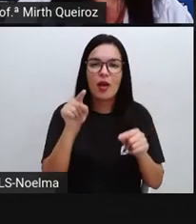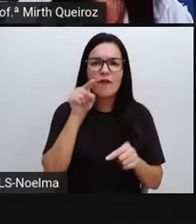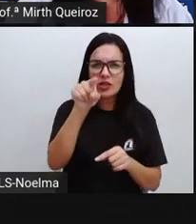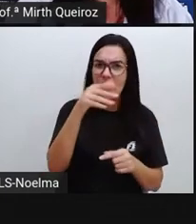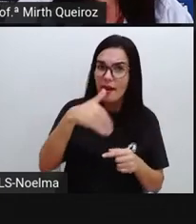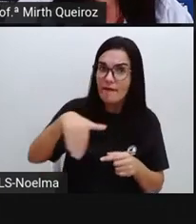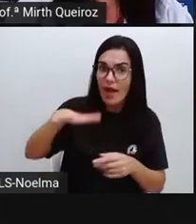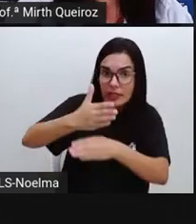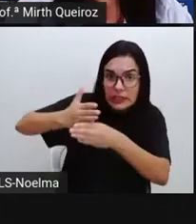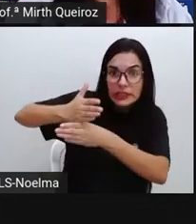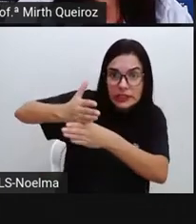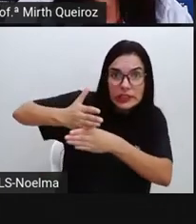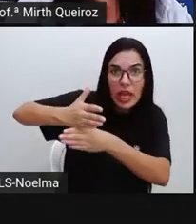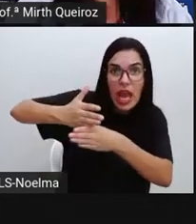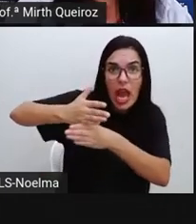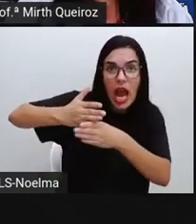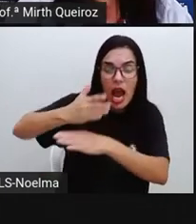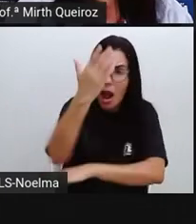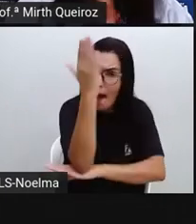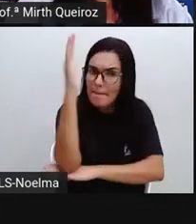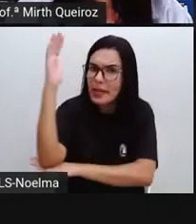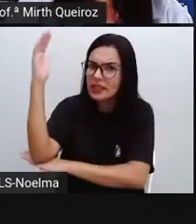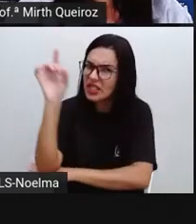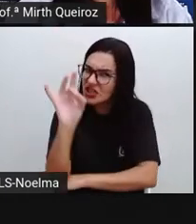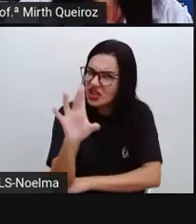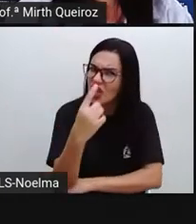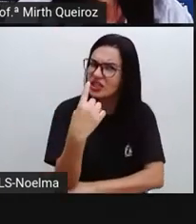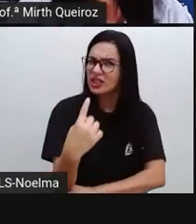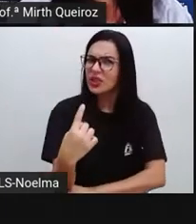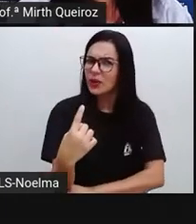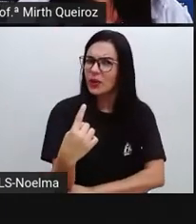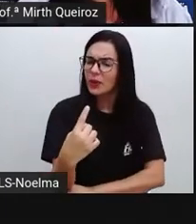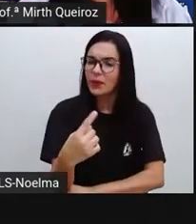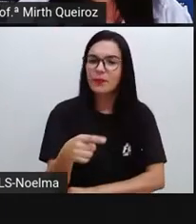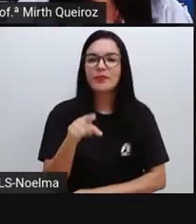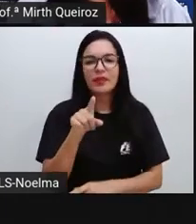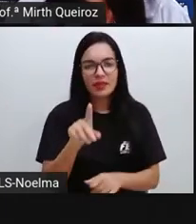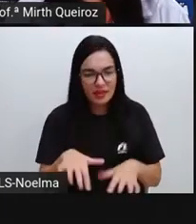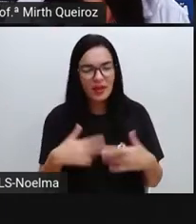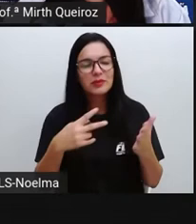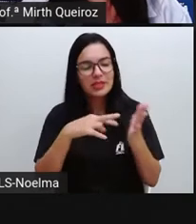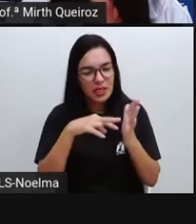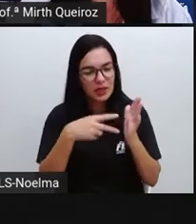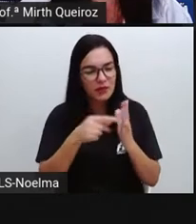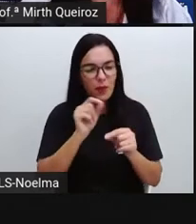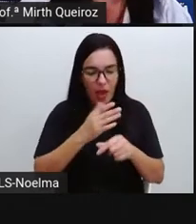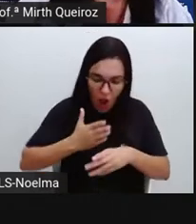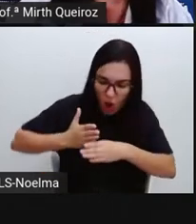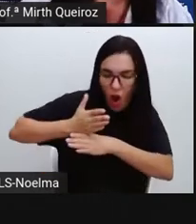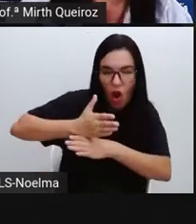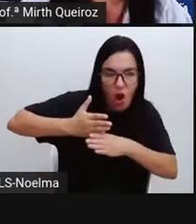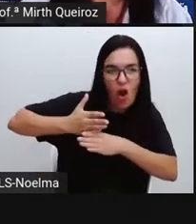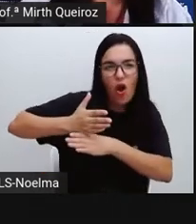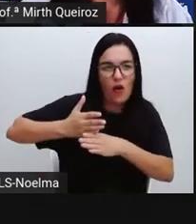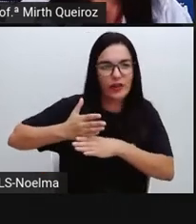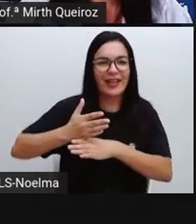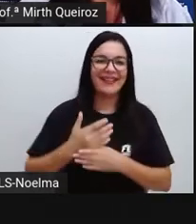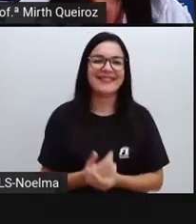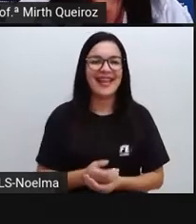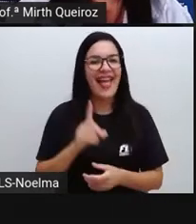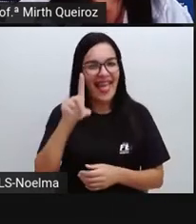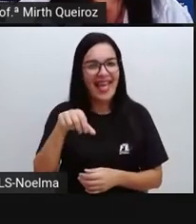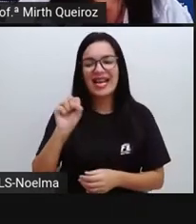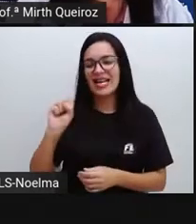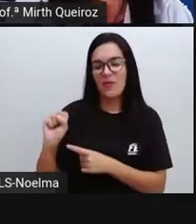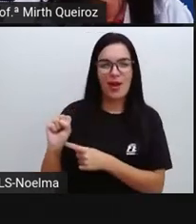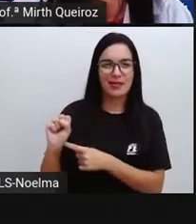Você vai serrar essa madeira toda sozinho? Significa cortar com serra essa madeira. Então, neste caso,